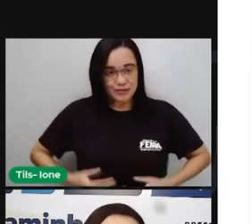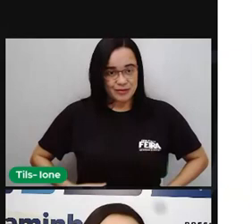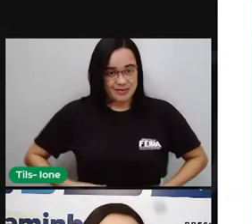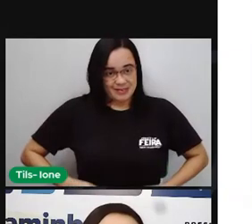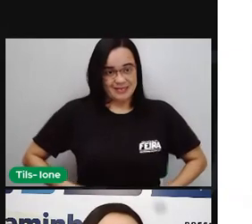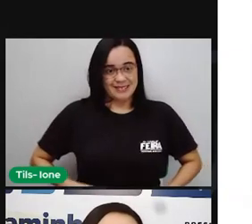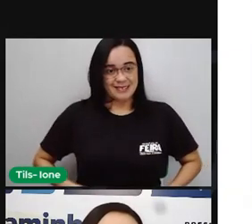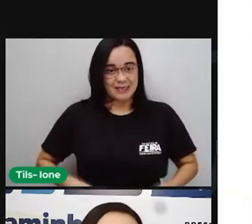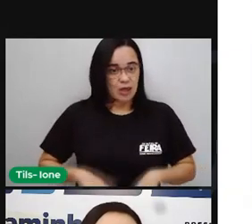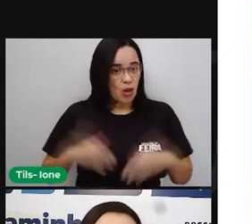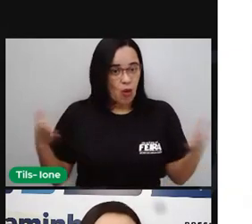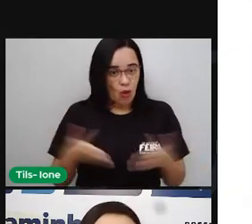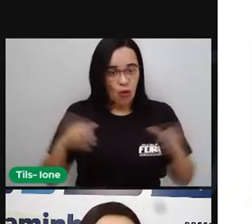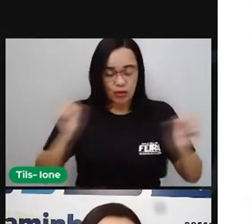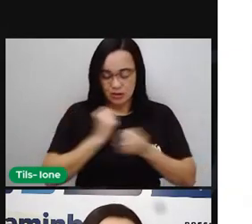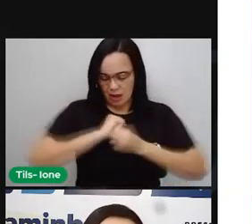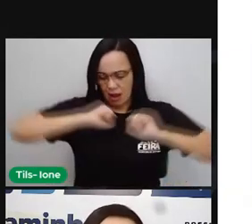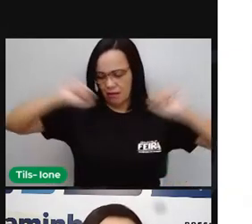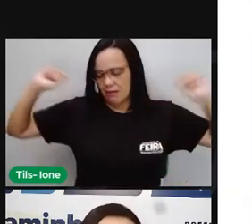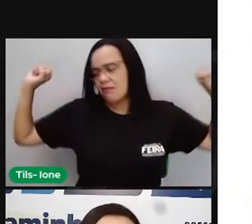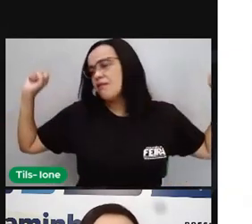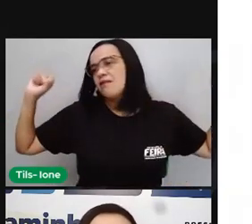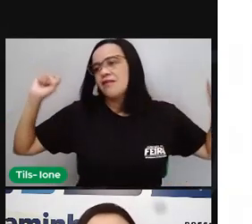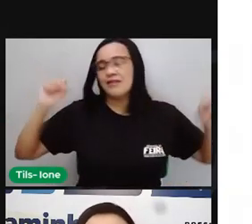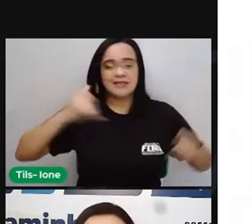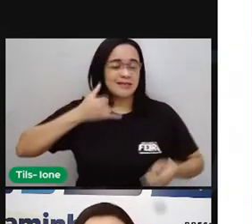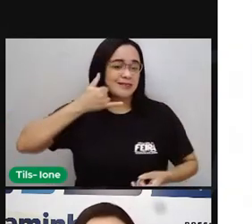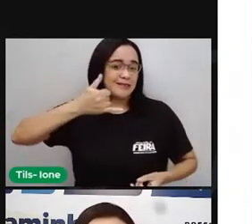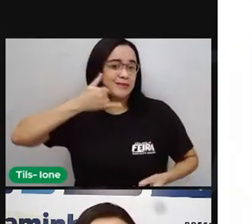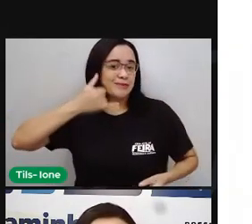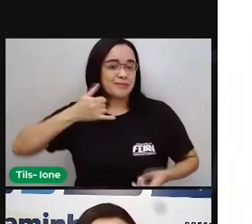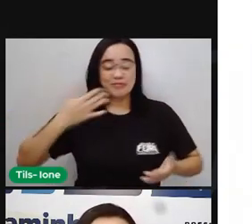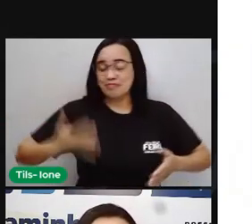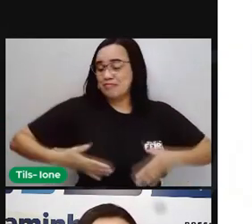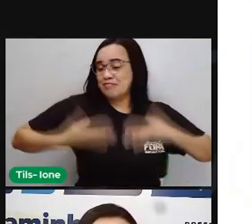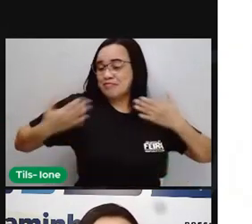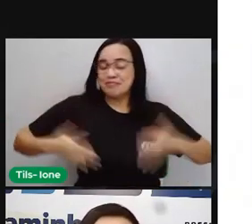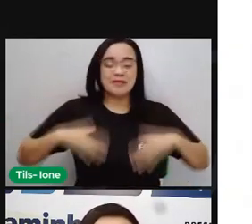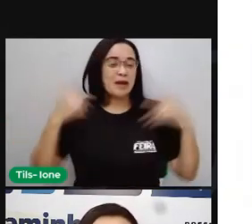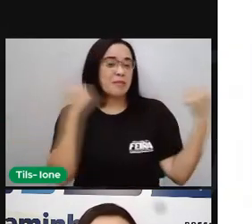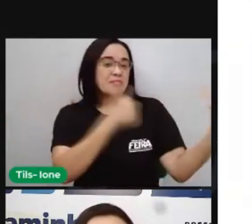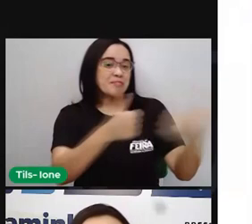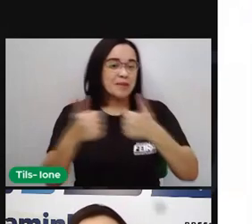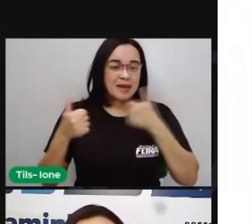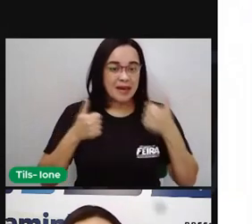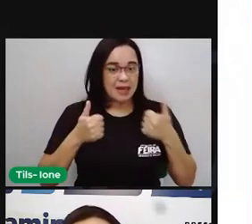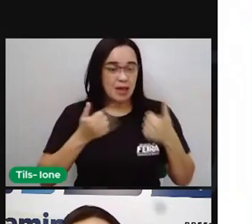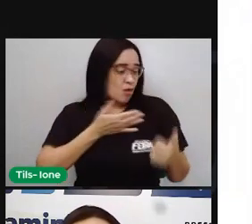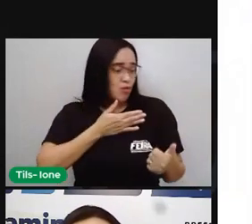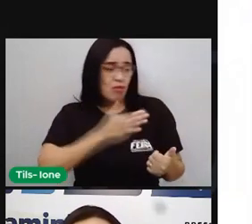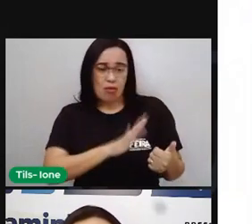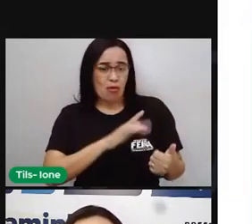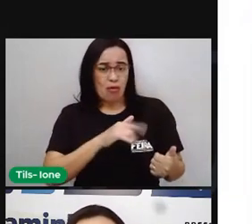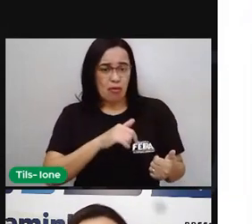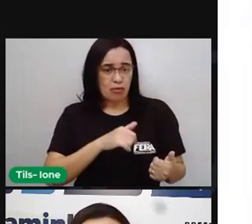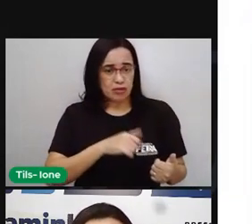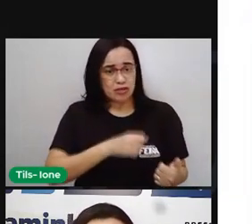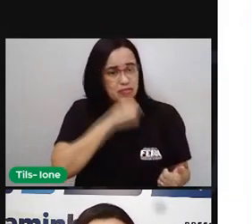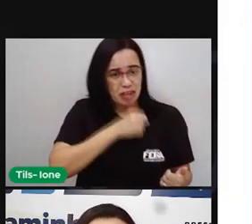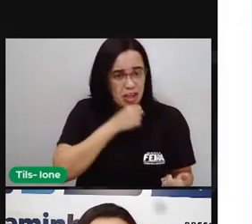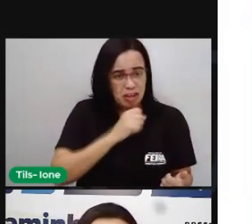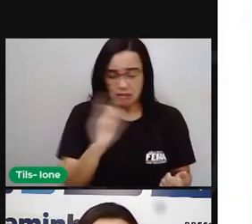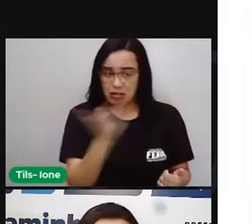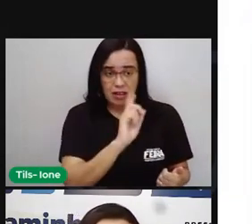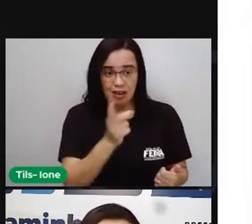acorda o dia já conectada, vive de alto astral. Não gosta de ser chamada de velha, aos